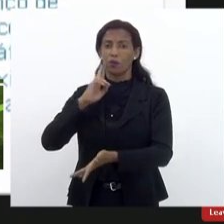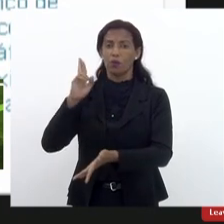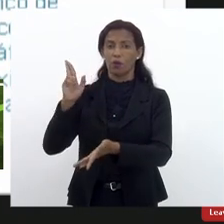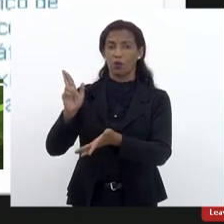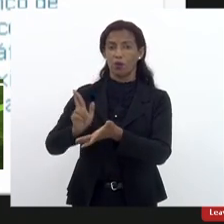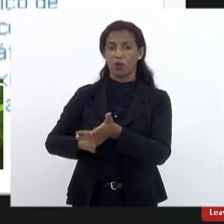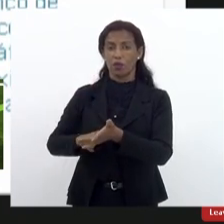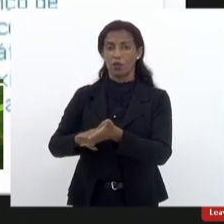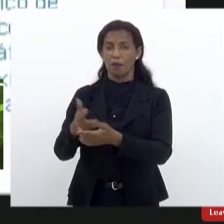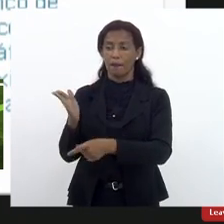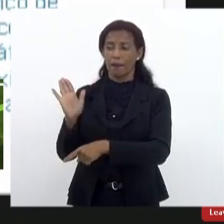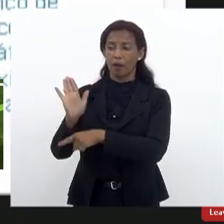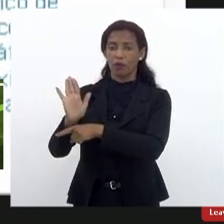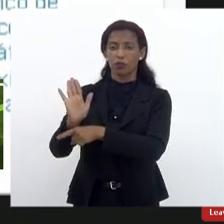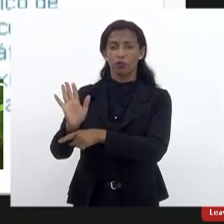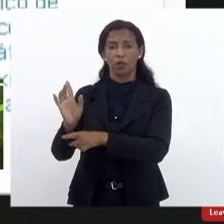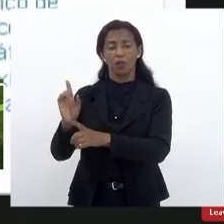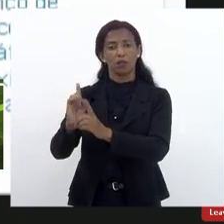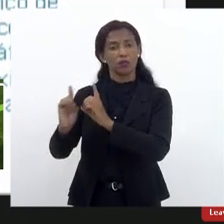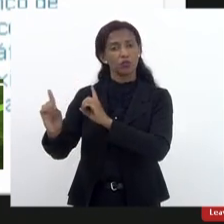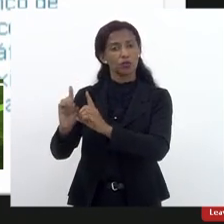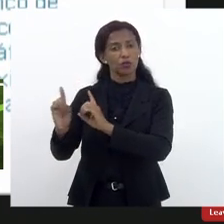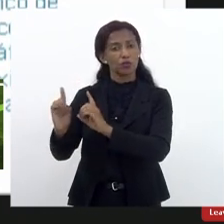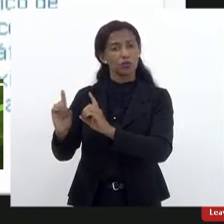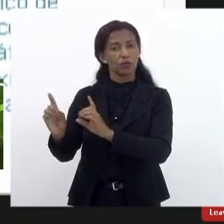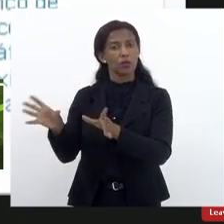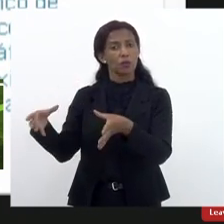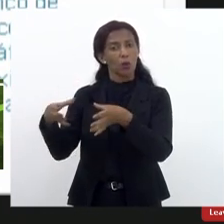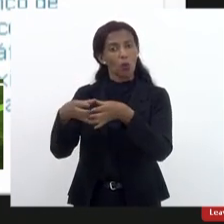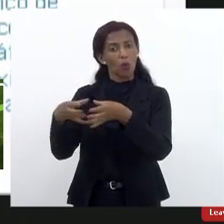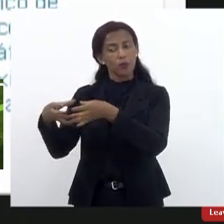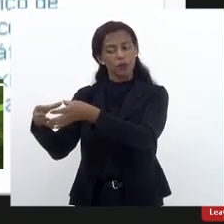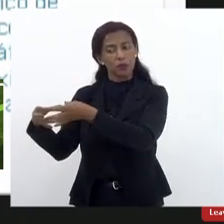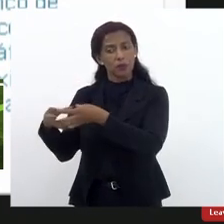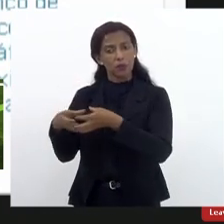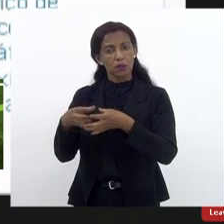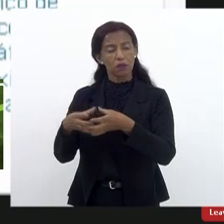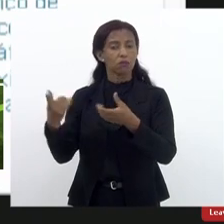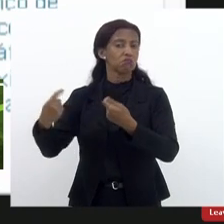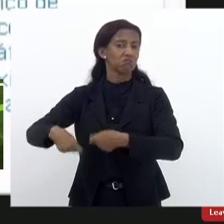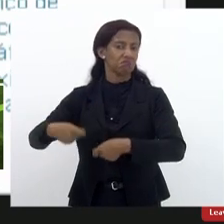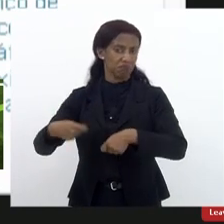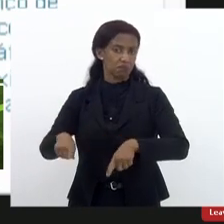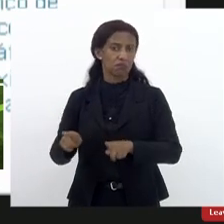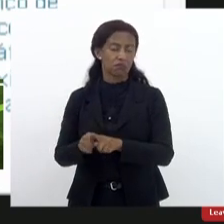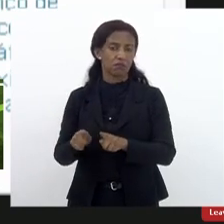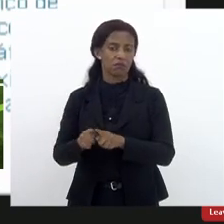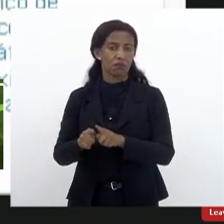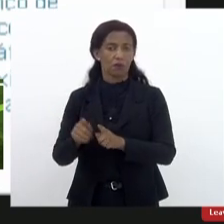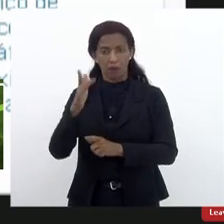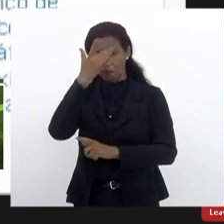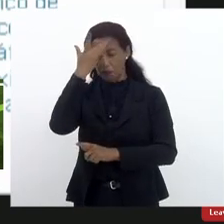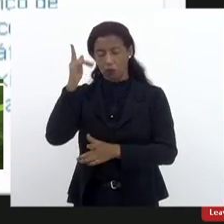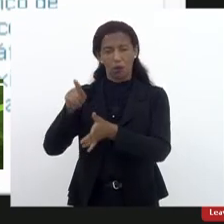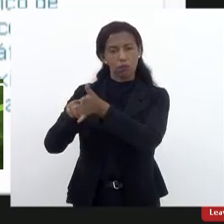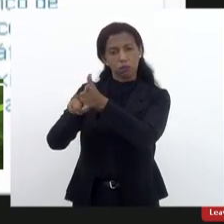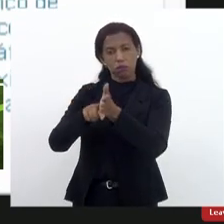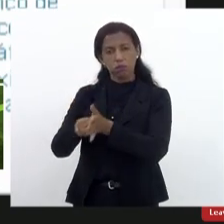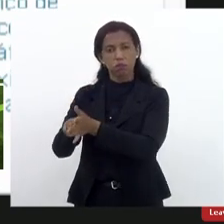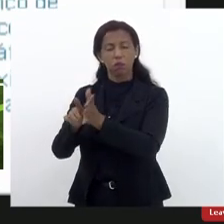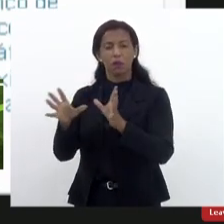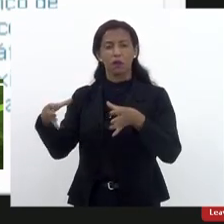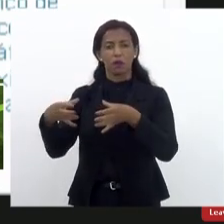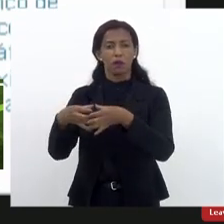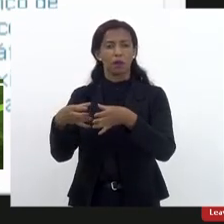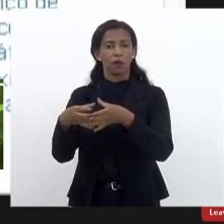acadêmico para auxiliar nas discussões realizadas e também nas comissões, muitas vezes é necessário, especialistas para comissões